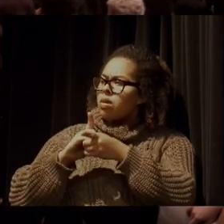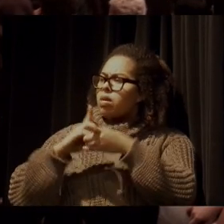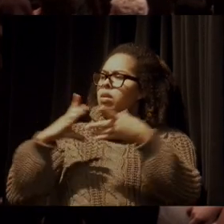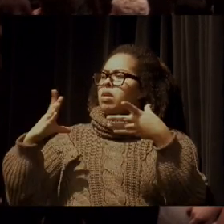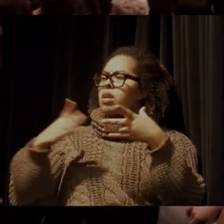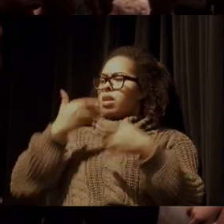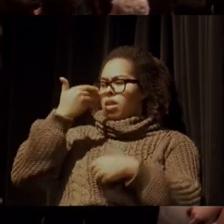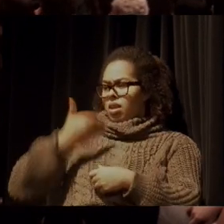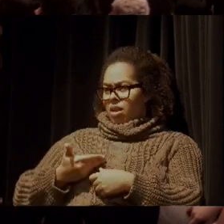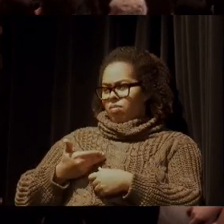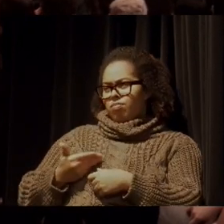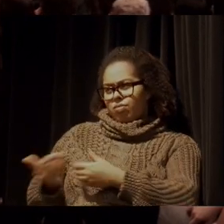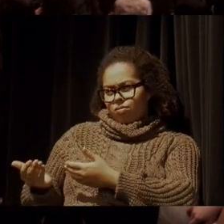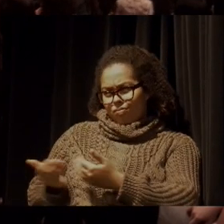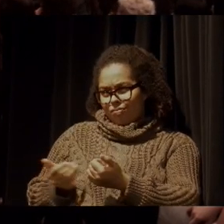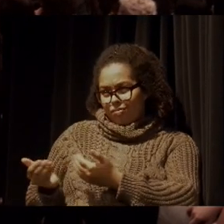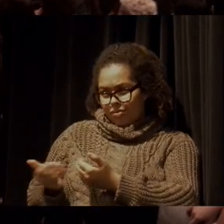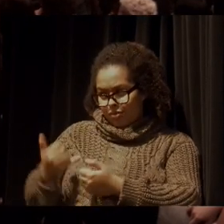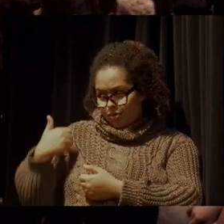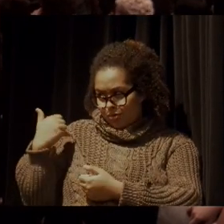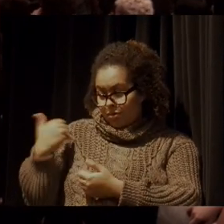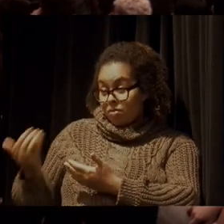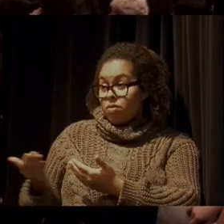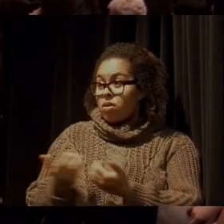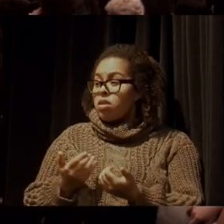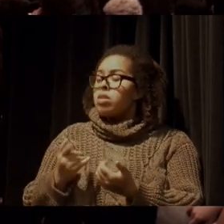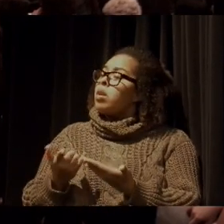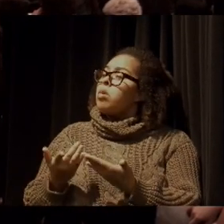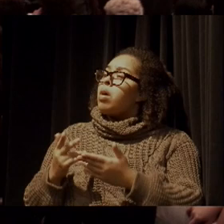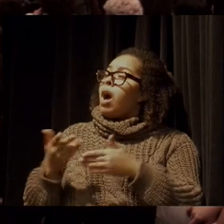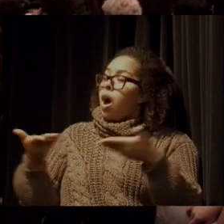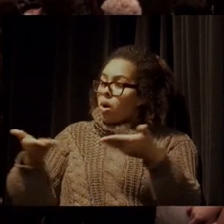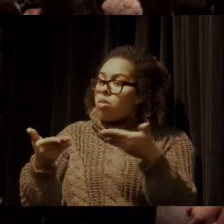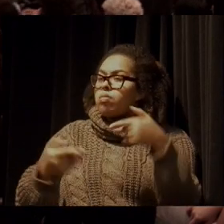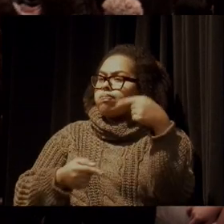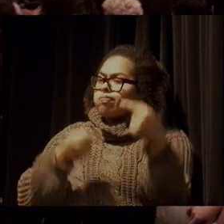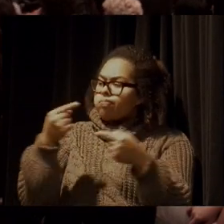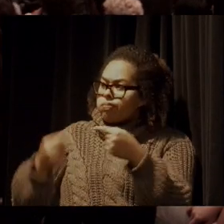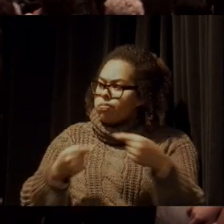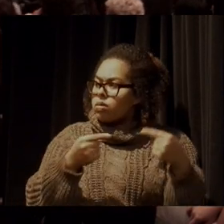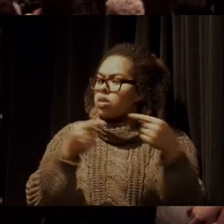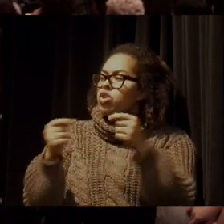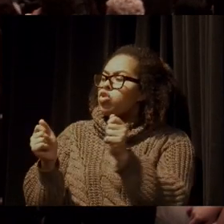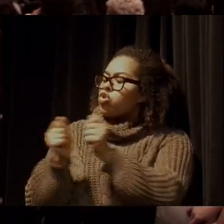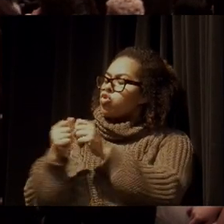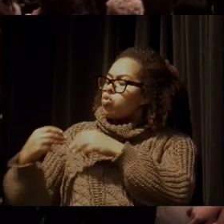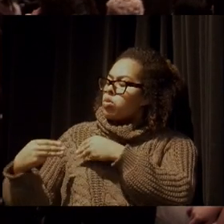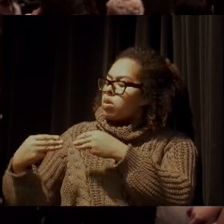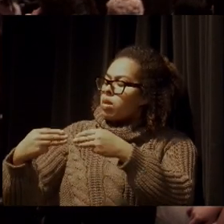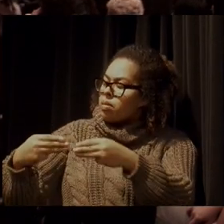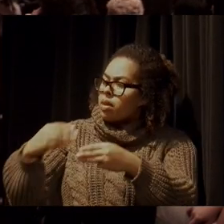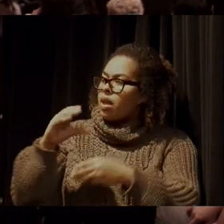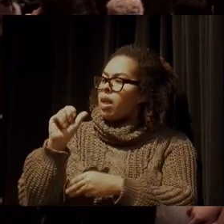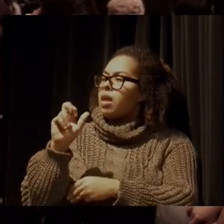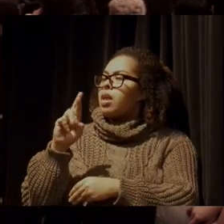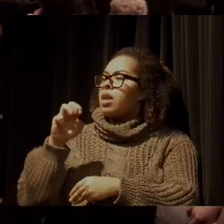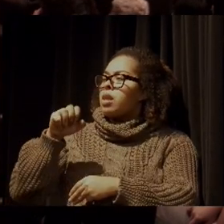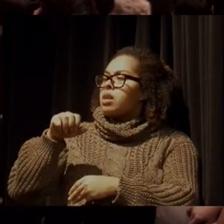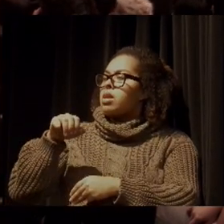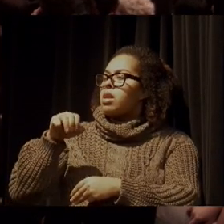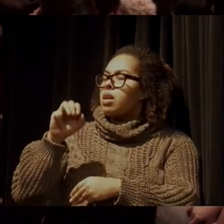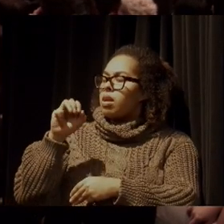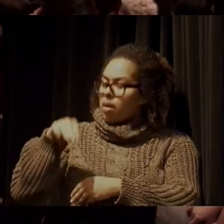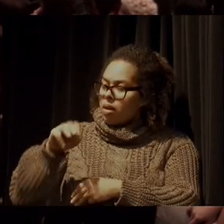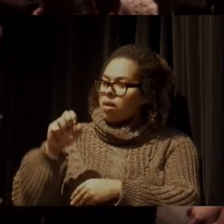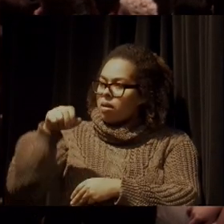constituinte muito jovem. E nós estávamos discutindo exatamente isso. Eu com a ministra Carmen e Lúcia, eu estava com outros ambientalistas